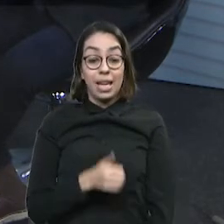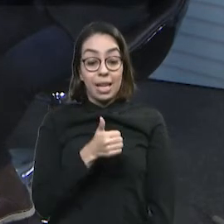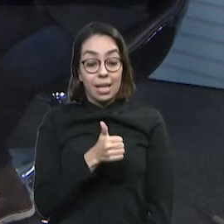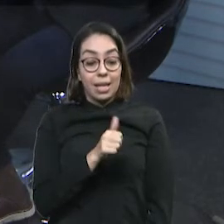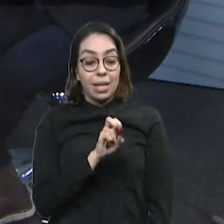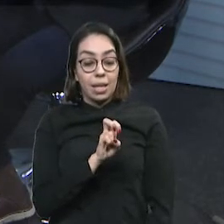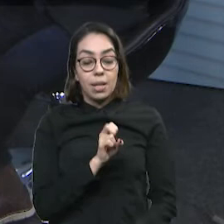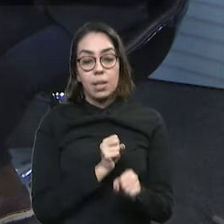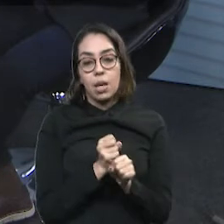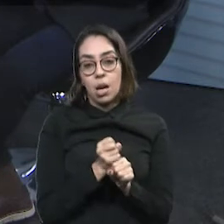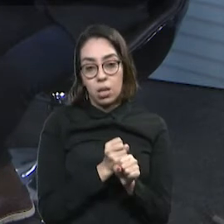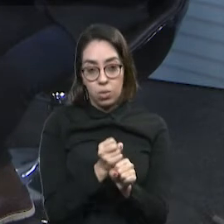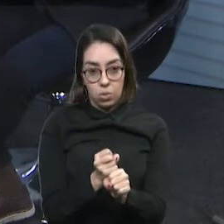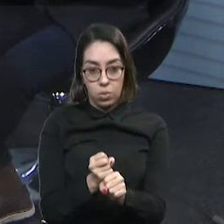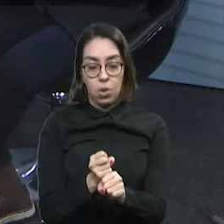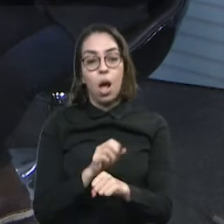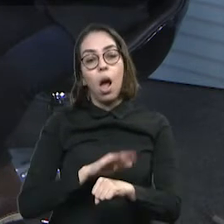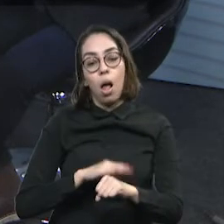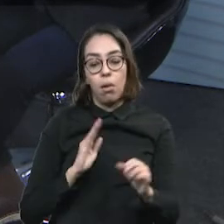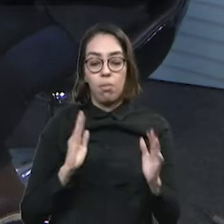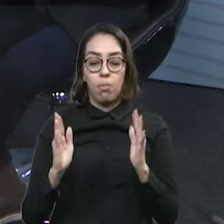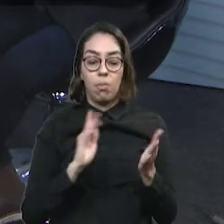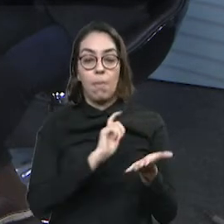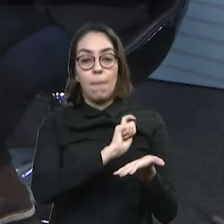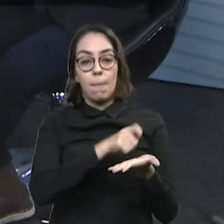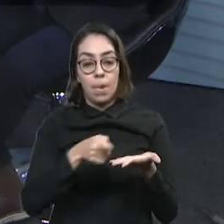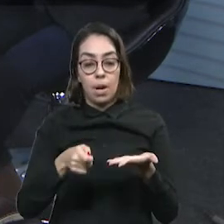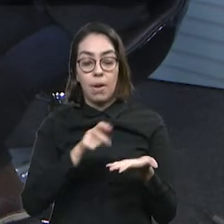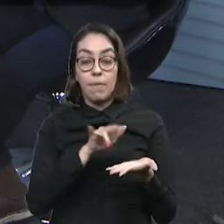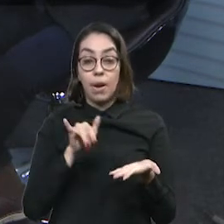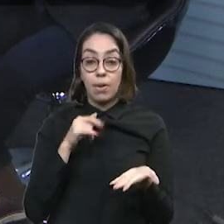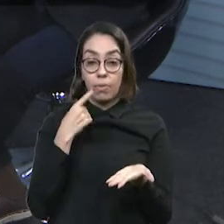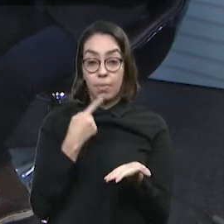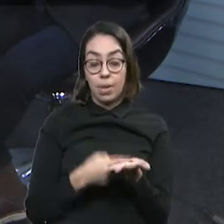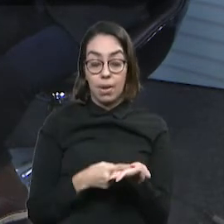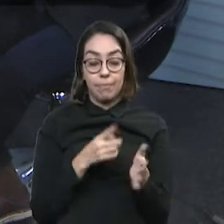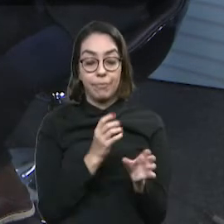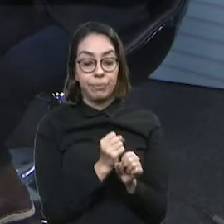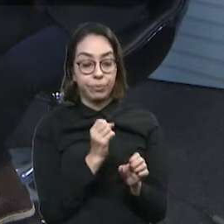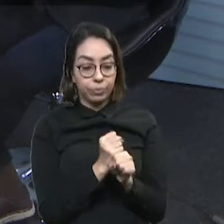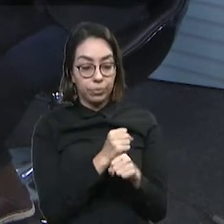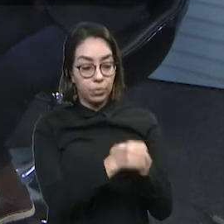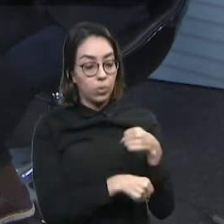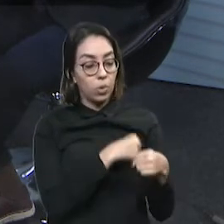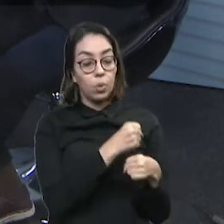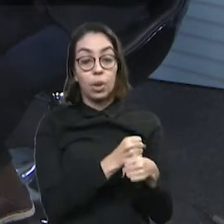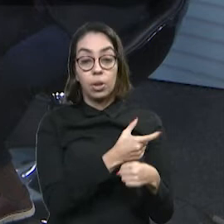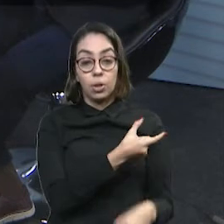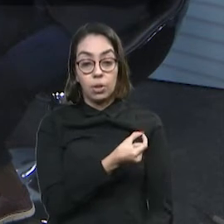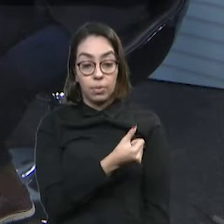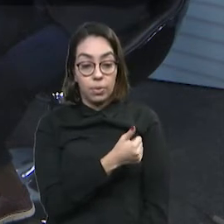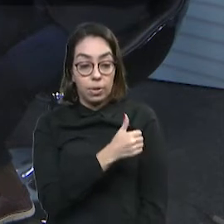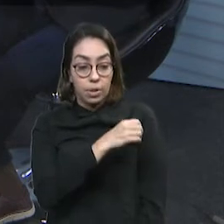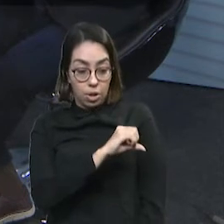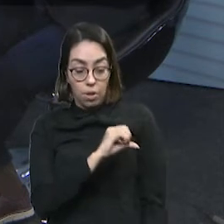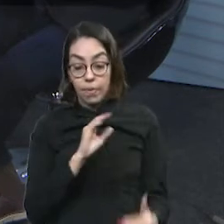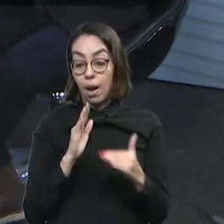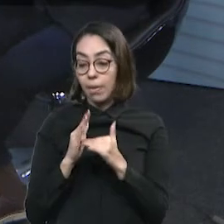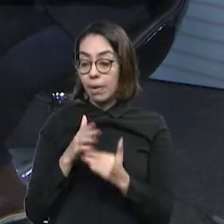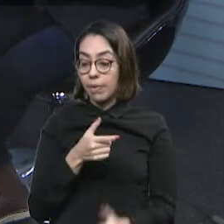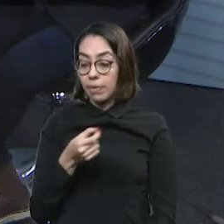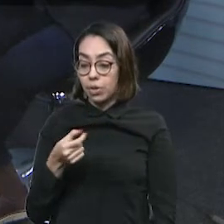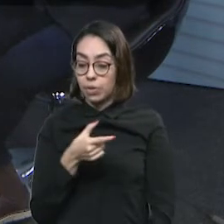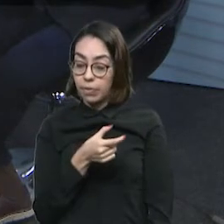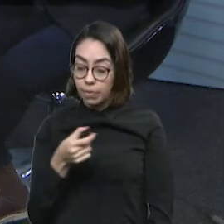podem chegar a 100%. Então, vai ser feita uma conta entre faturamento de 2019 e faturamento de 2020. O que eu caí,